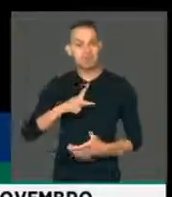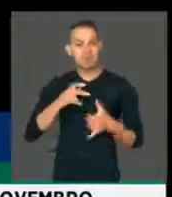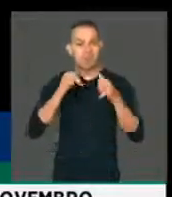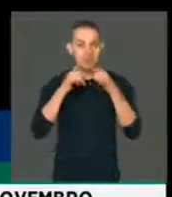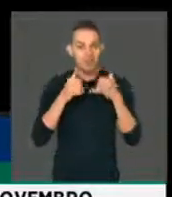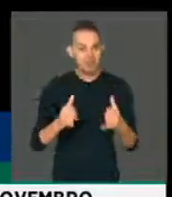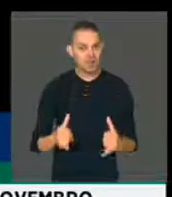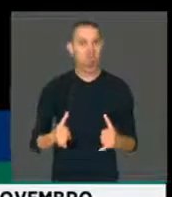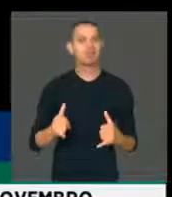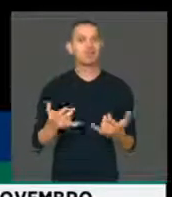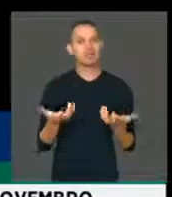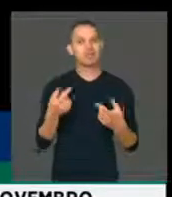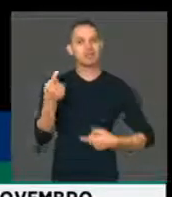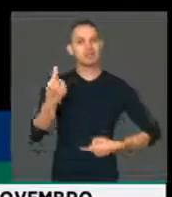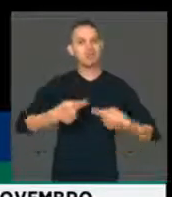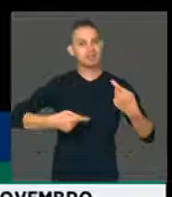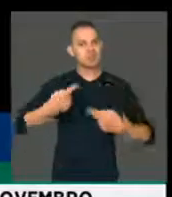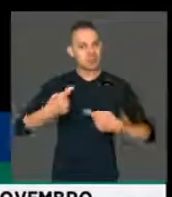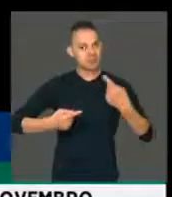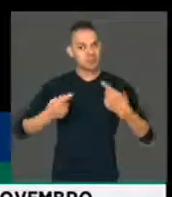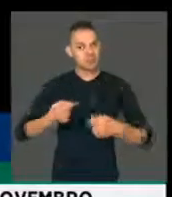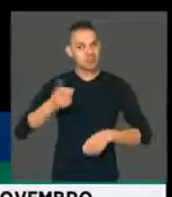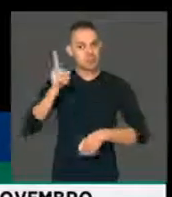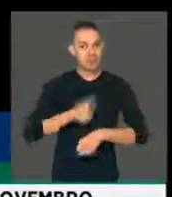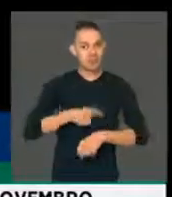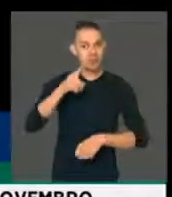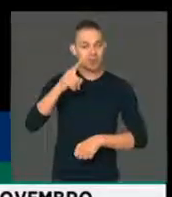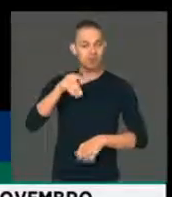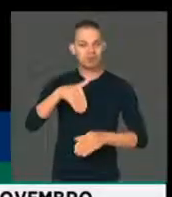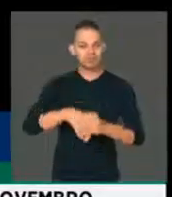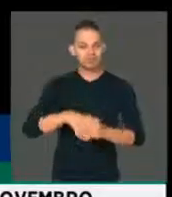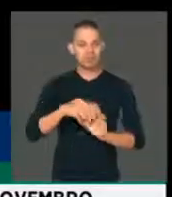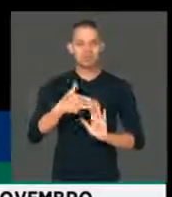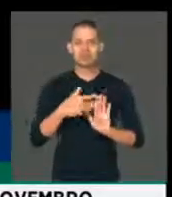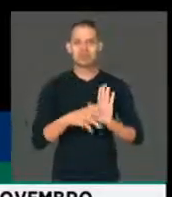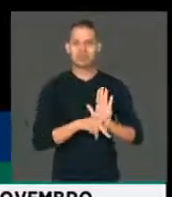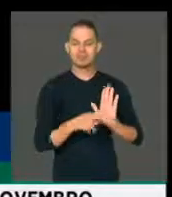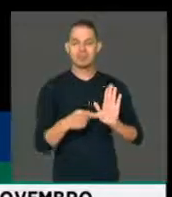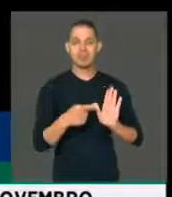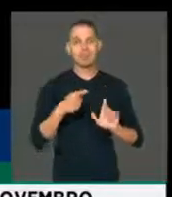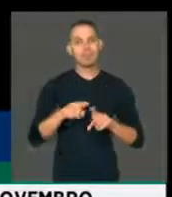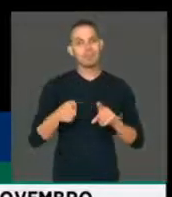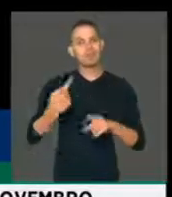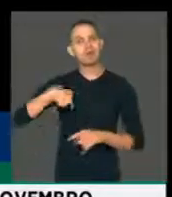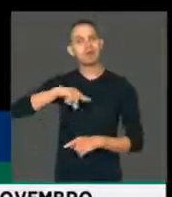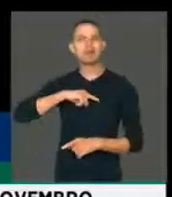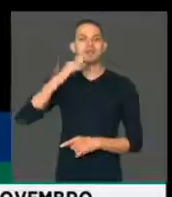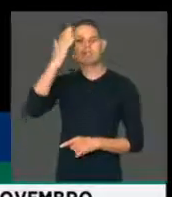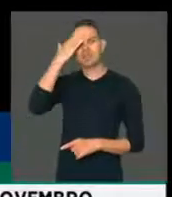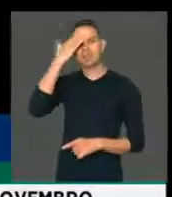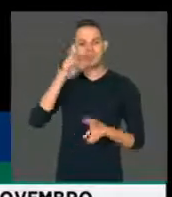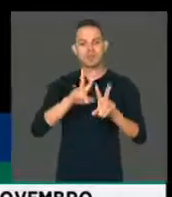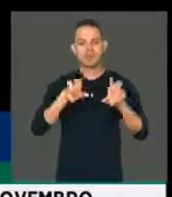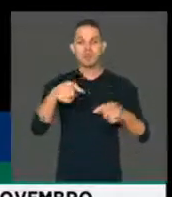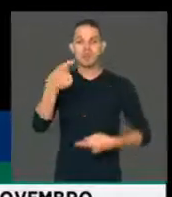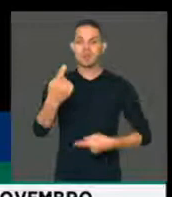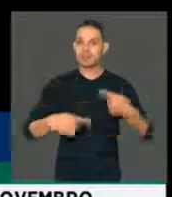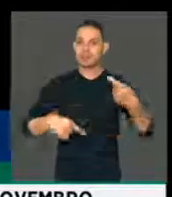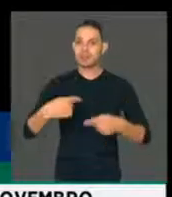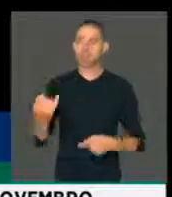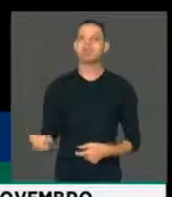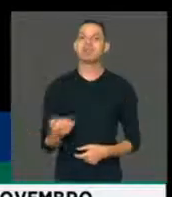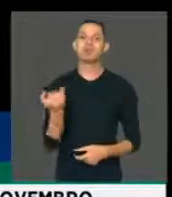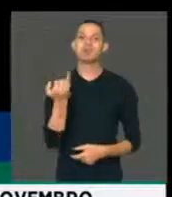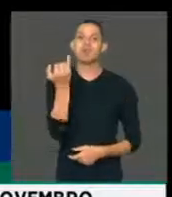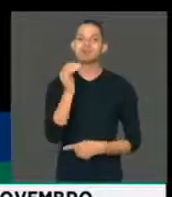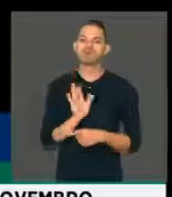debate que nós queremos fazer na hora da votação do MP, mas nós sabemos da importância de discutir o tema da energia elétrica para o